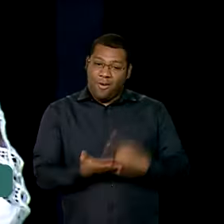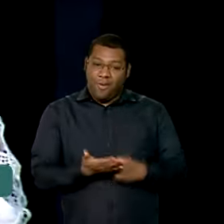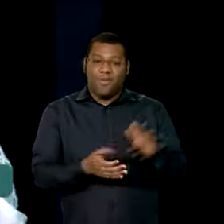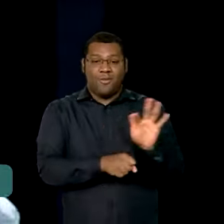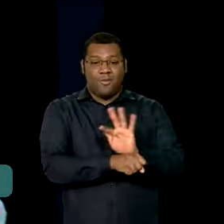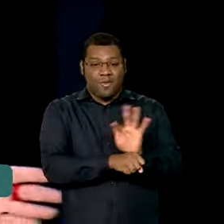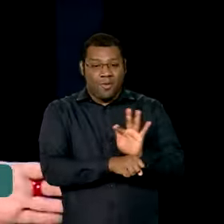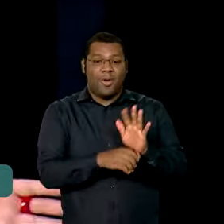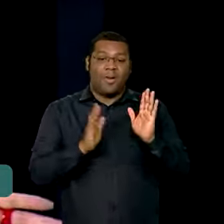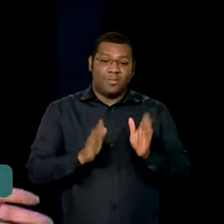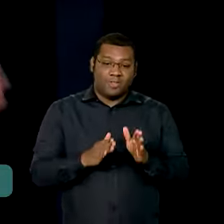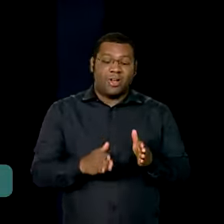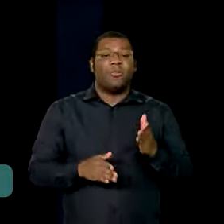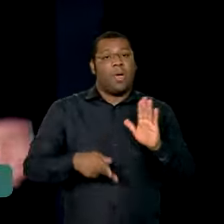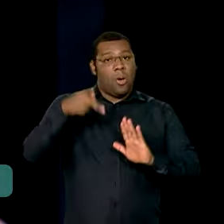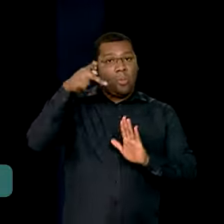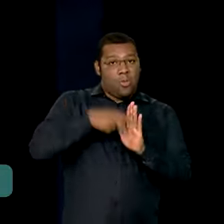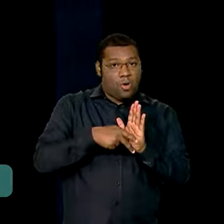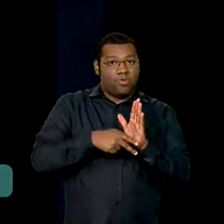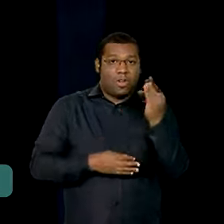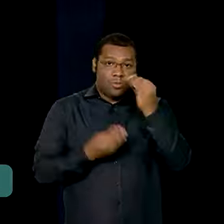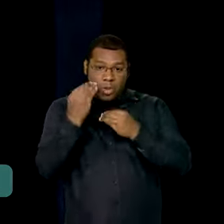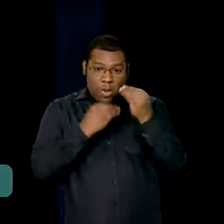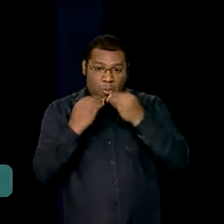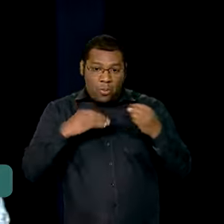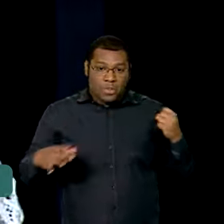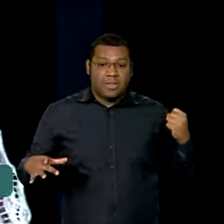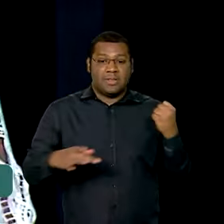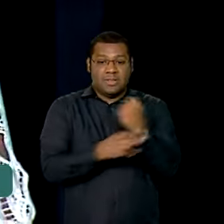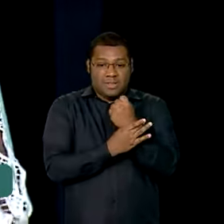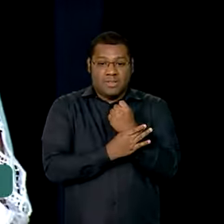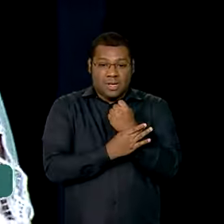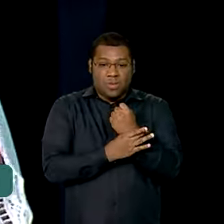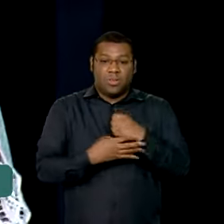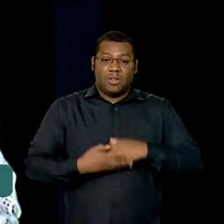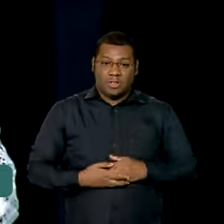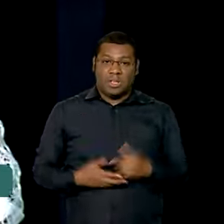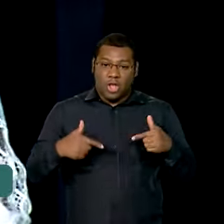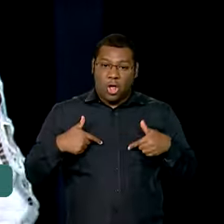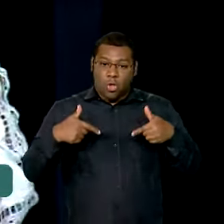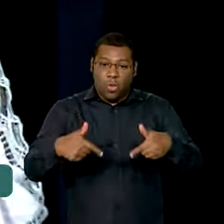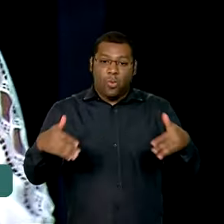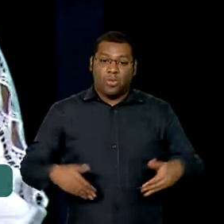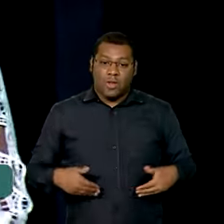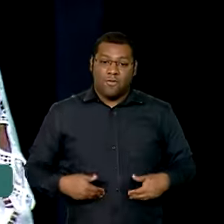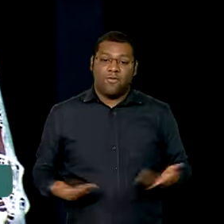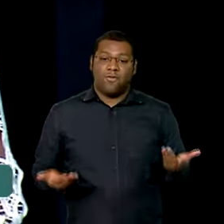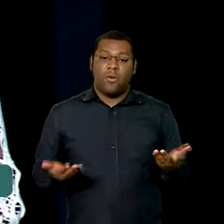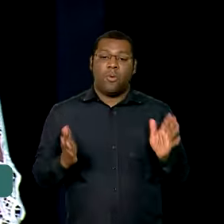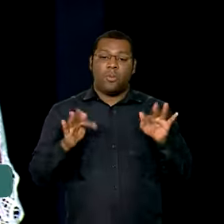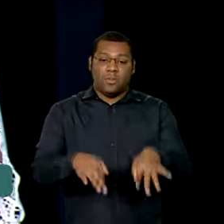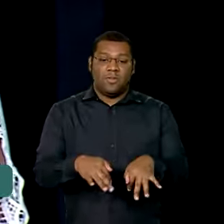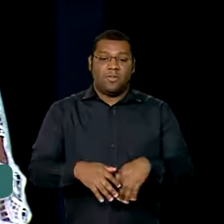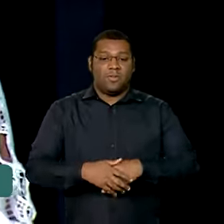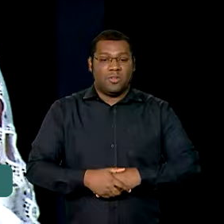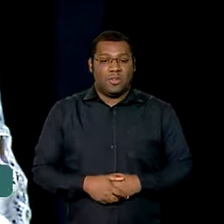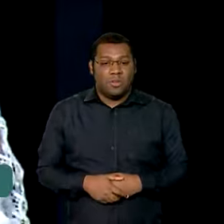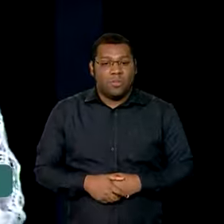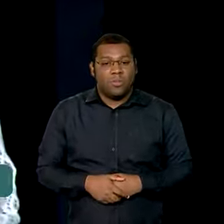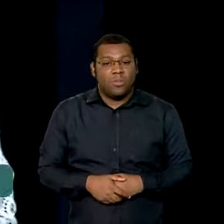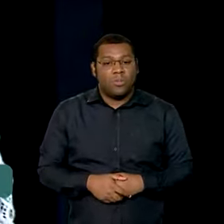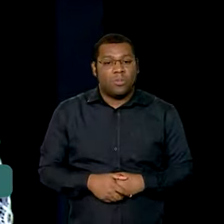Programa de Segurança Alimentar, viu, doutor Paulo Teixeira, para a erradicação da fome e da inclusão socioprodutiva do fundo.